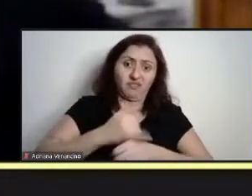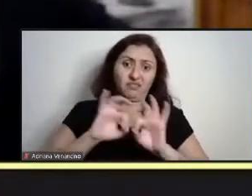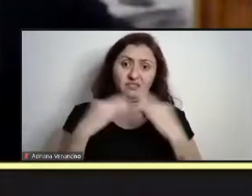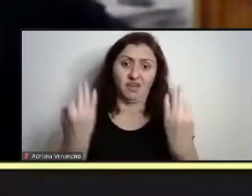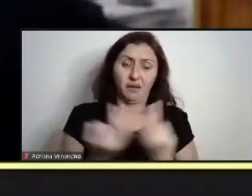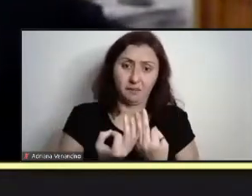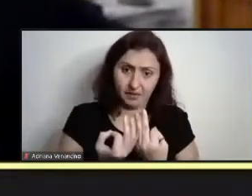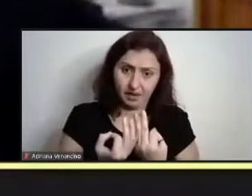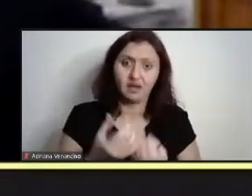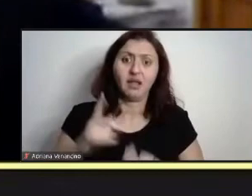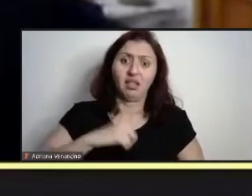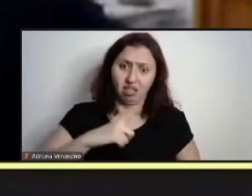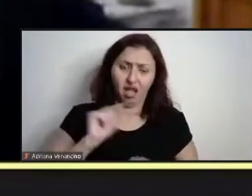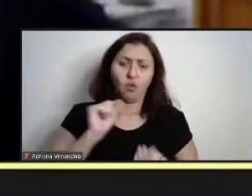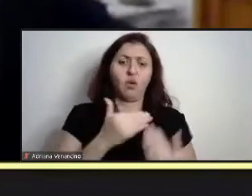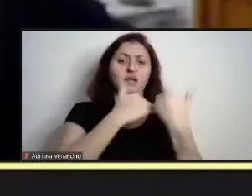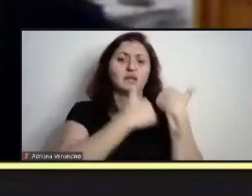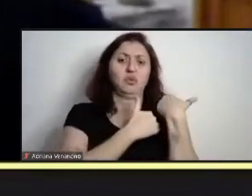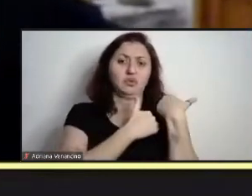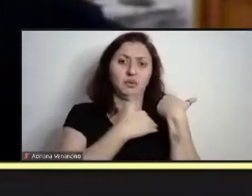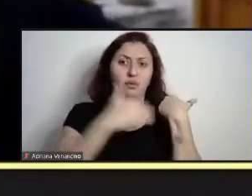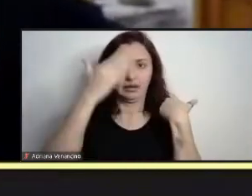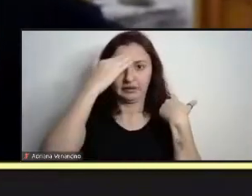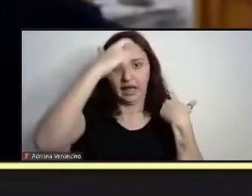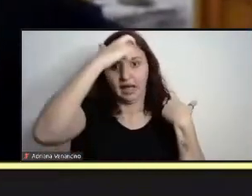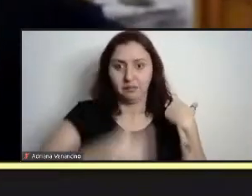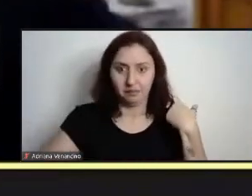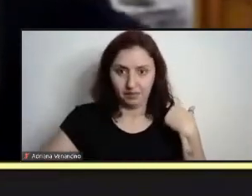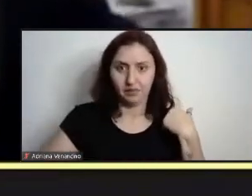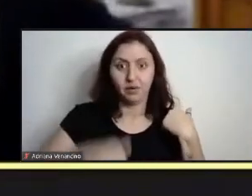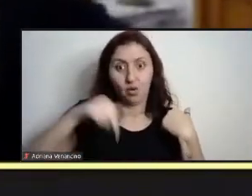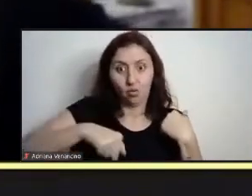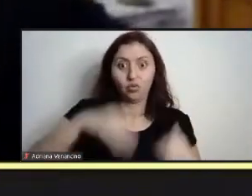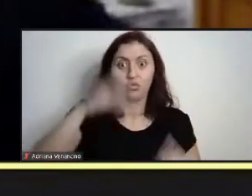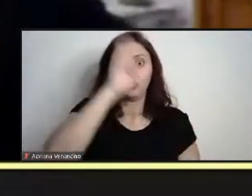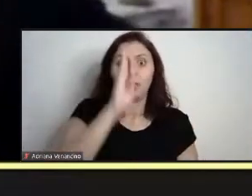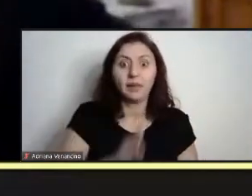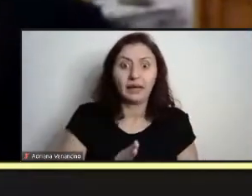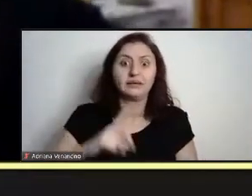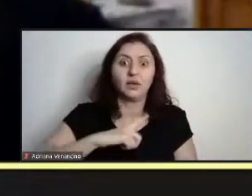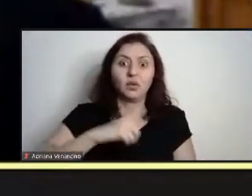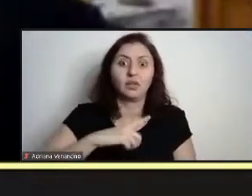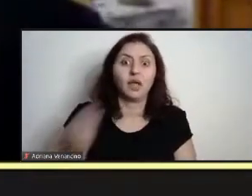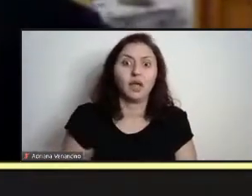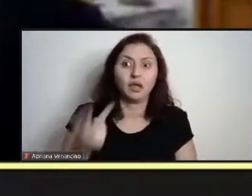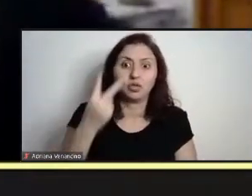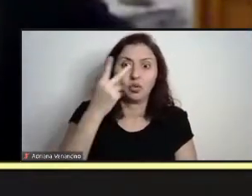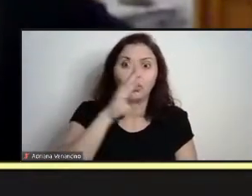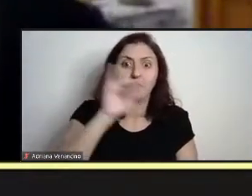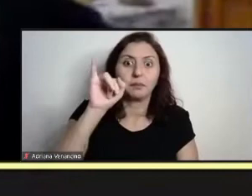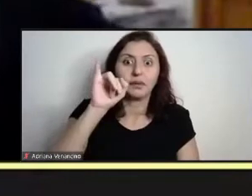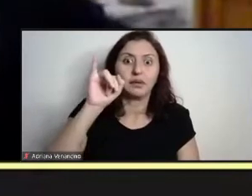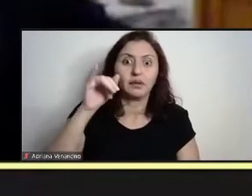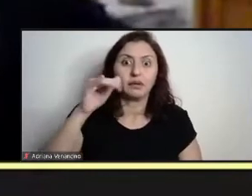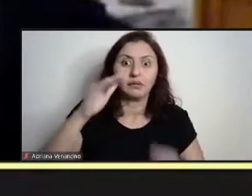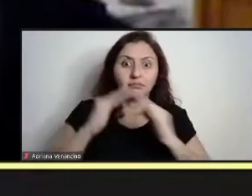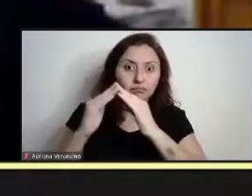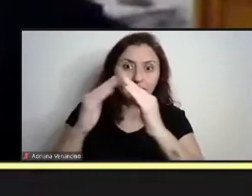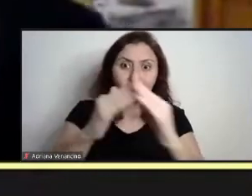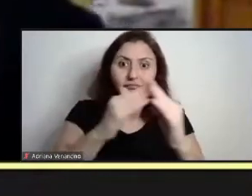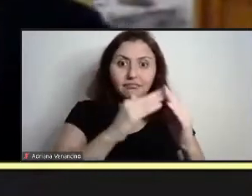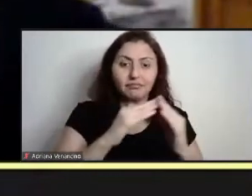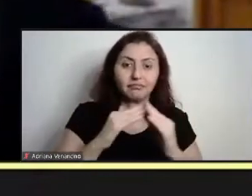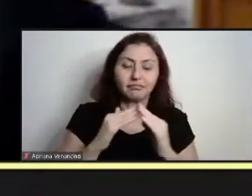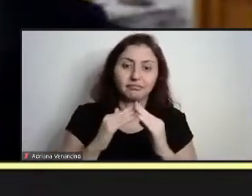portanto, têm a responsabilidade sobre si, né? Nós temos no Brasil, hoje, mais de dois milhões de domicílios em que